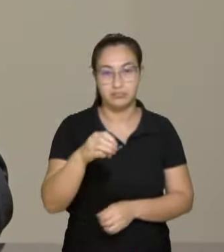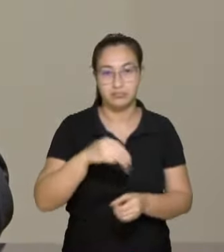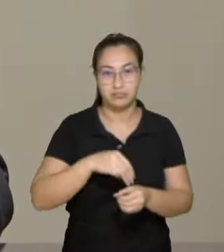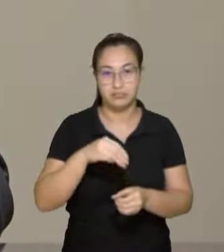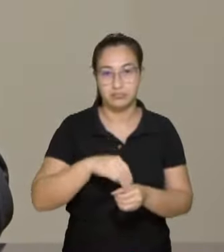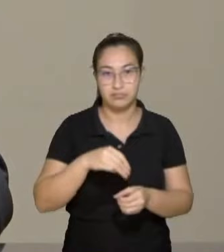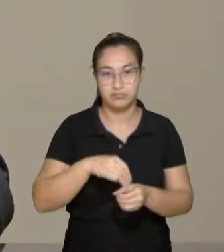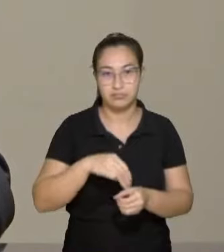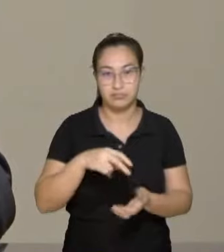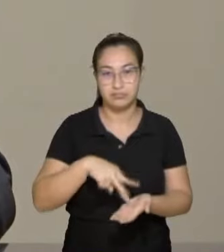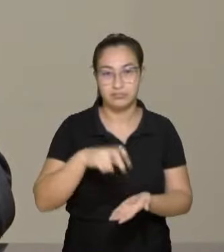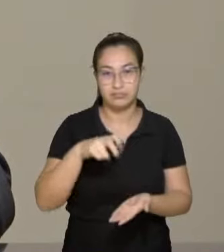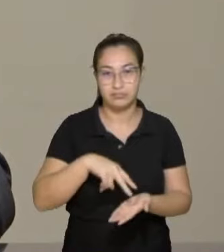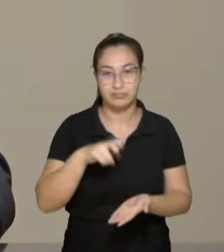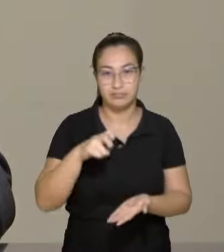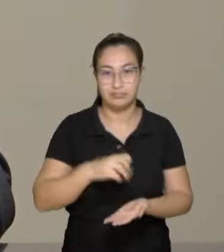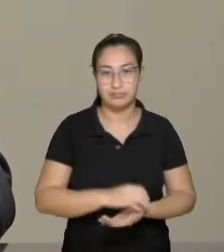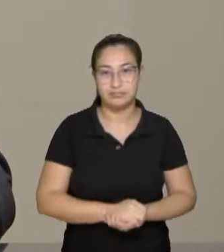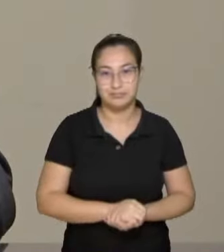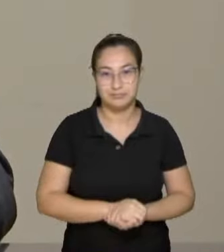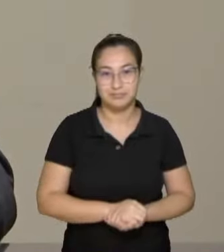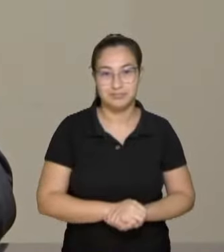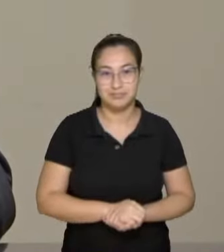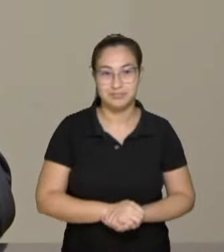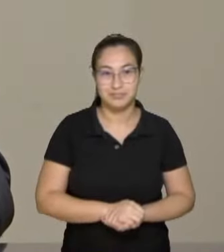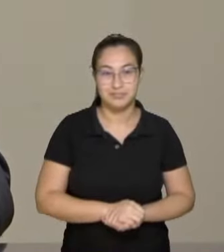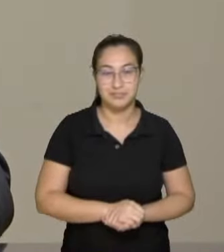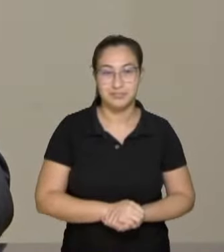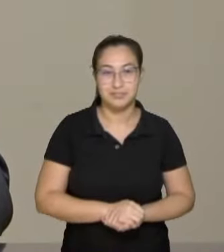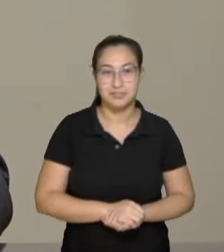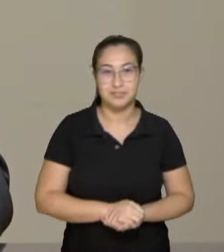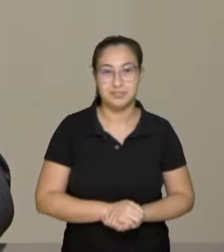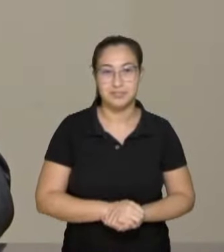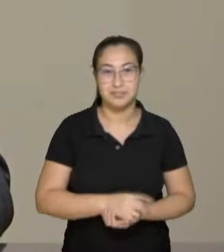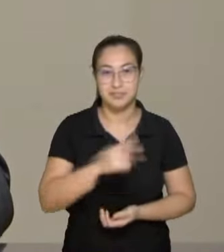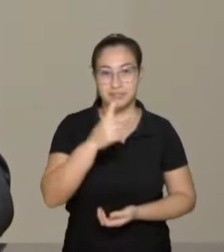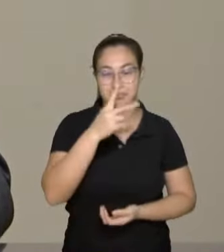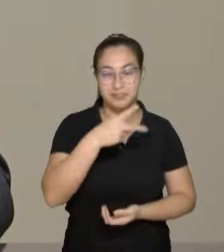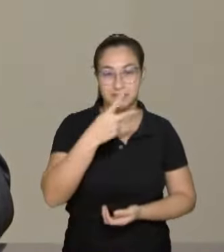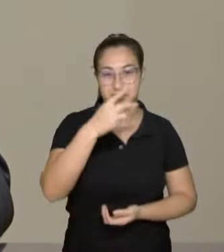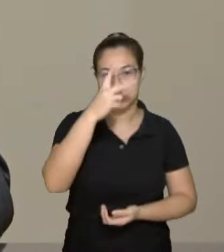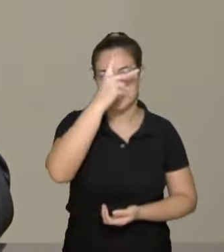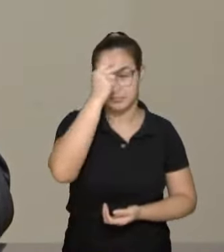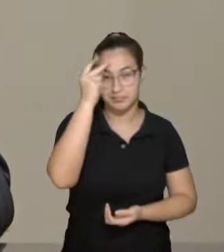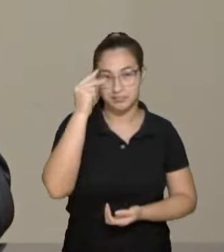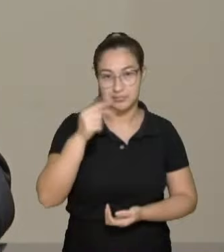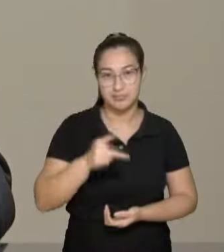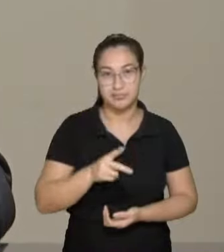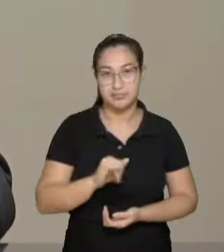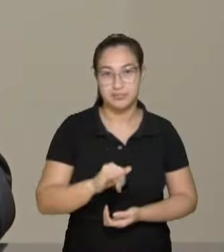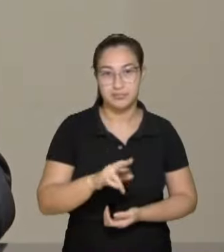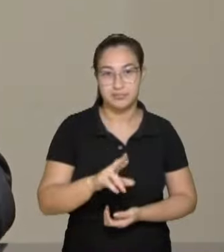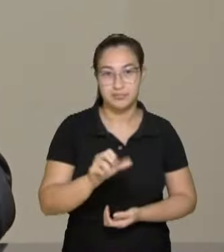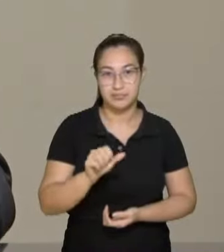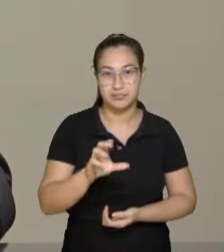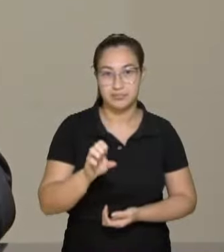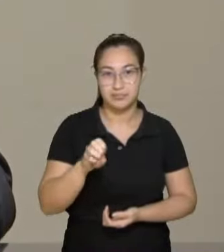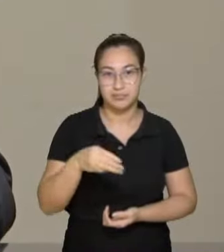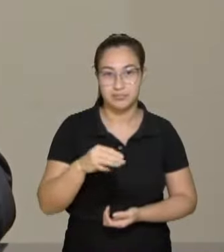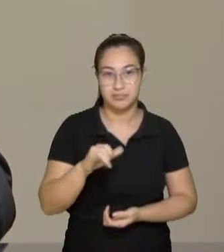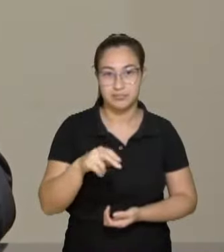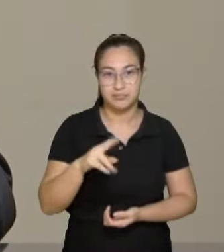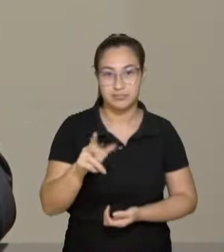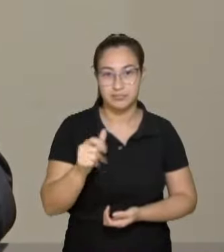Saltinho, o vice-prefeito de Iraceminha, Roberto Forresti, Leandro da